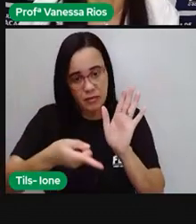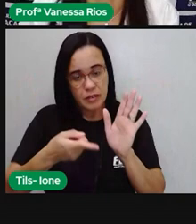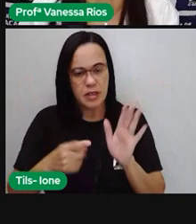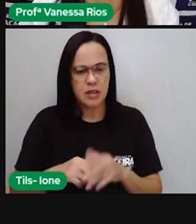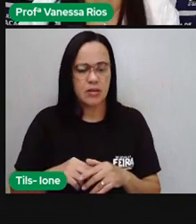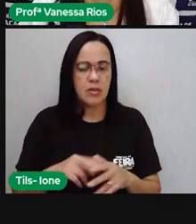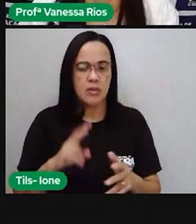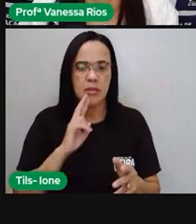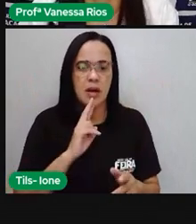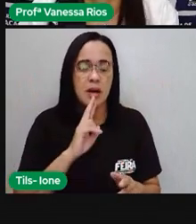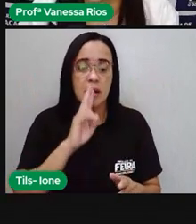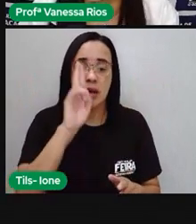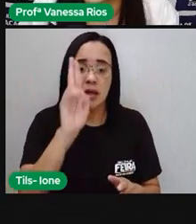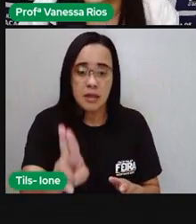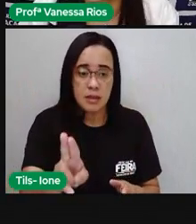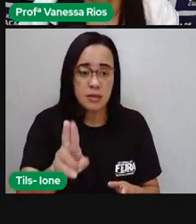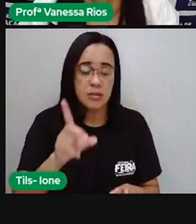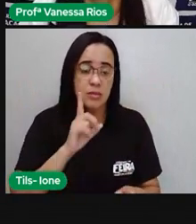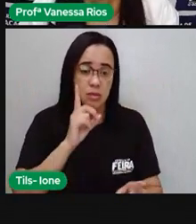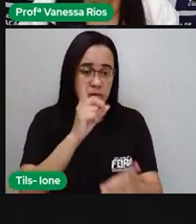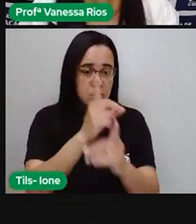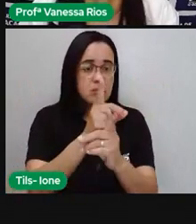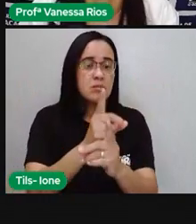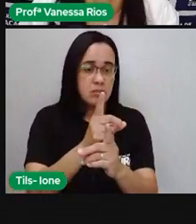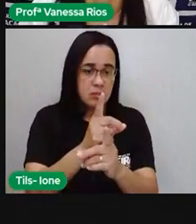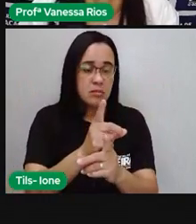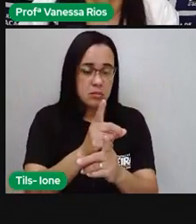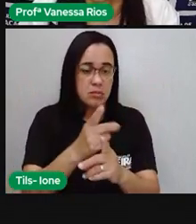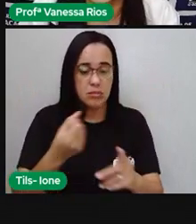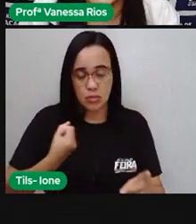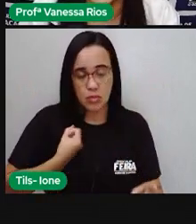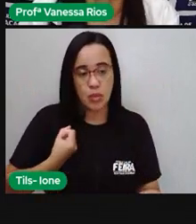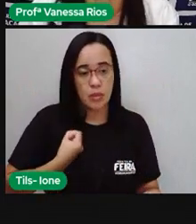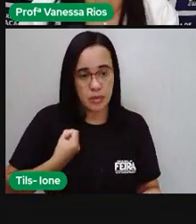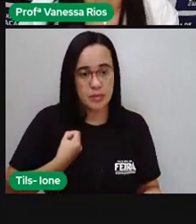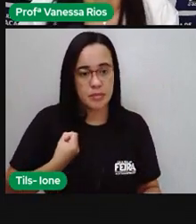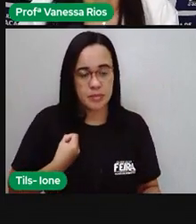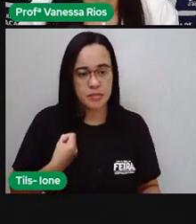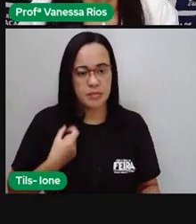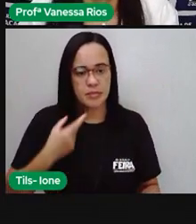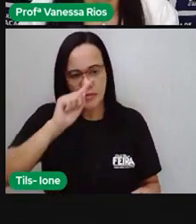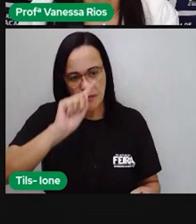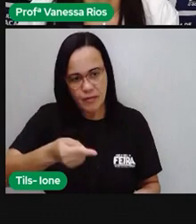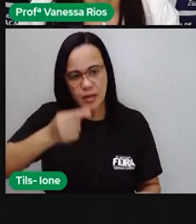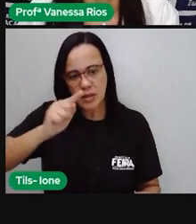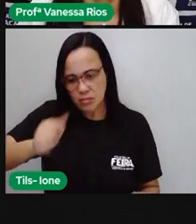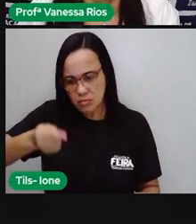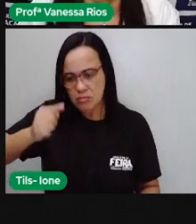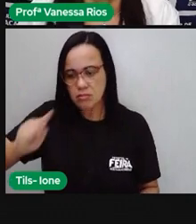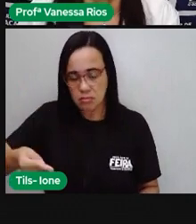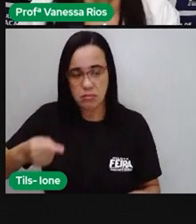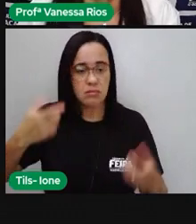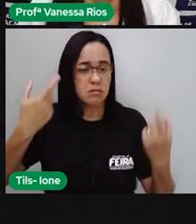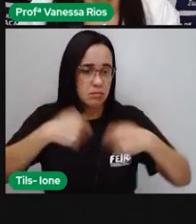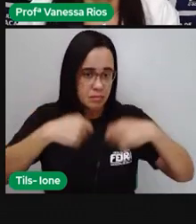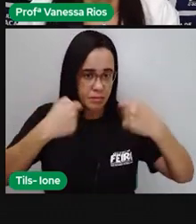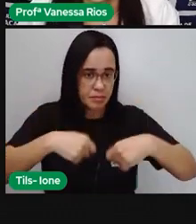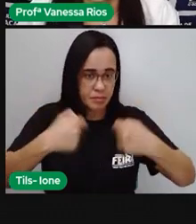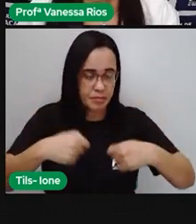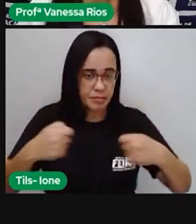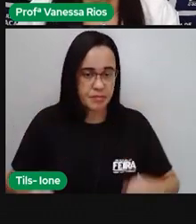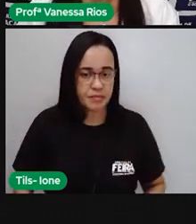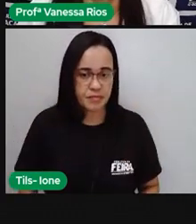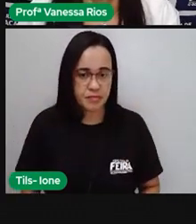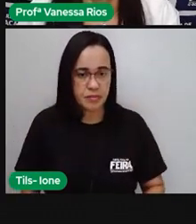identificar o posicionamento do número, né, colocando vírgula embaixo de vírgula. E esse